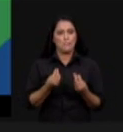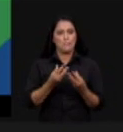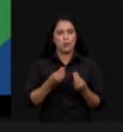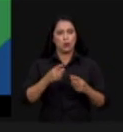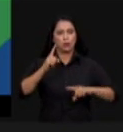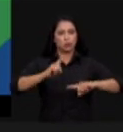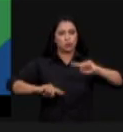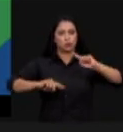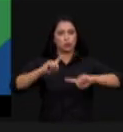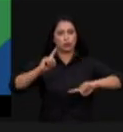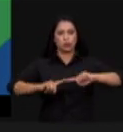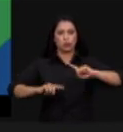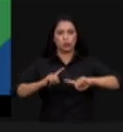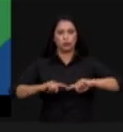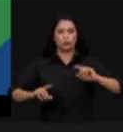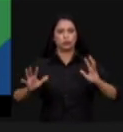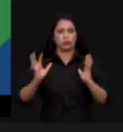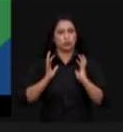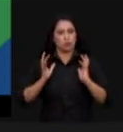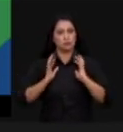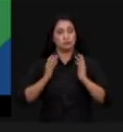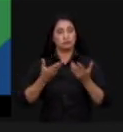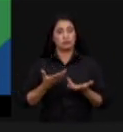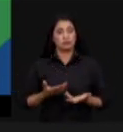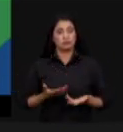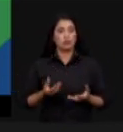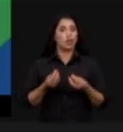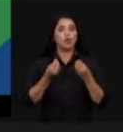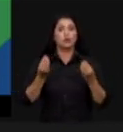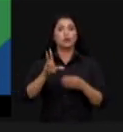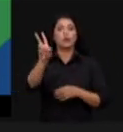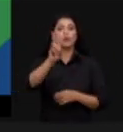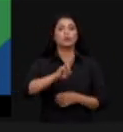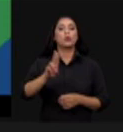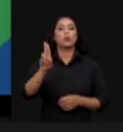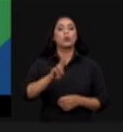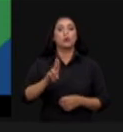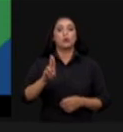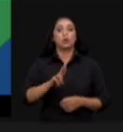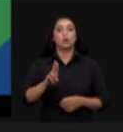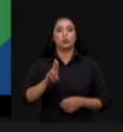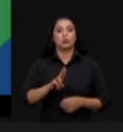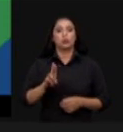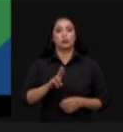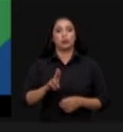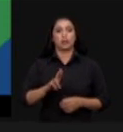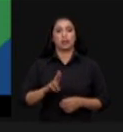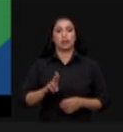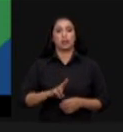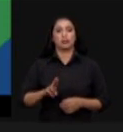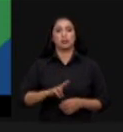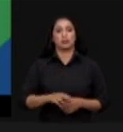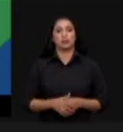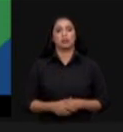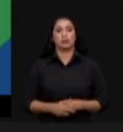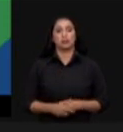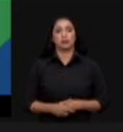outros produtos e como explorar essa riqueza de forma sustentável